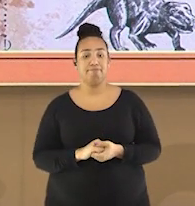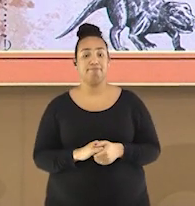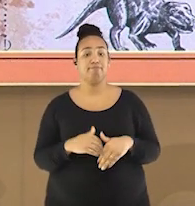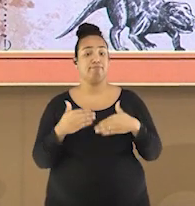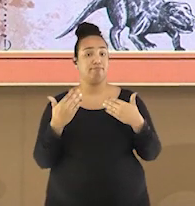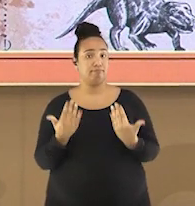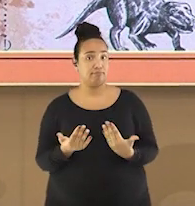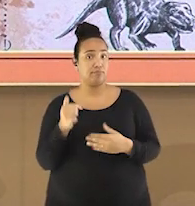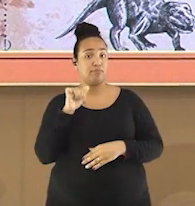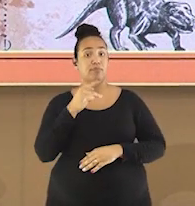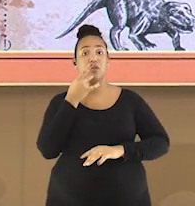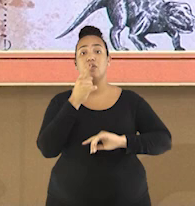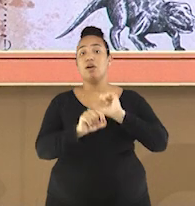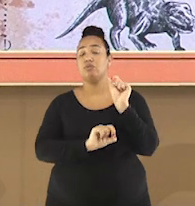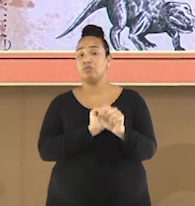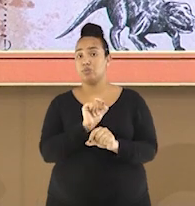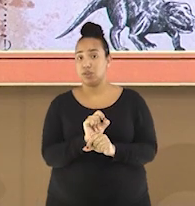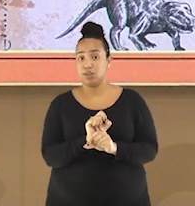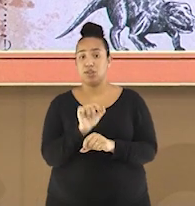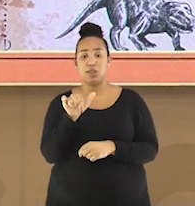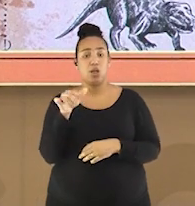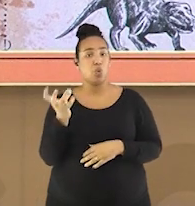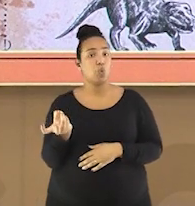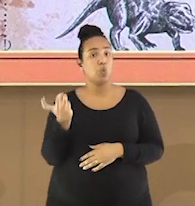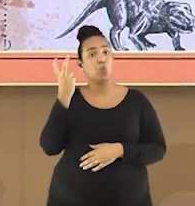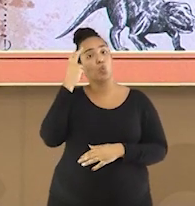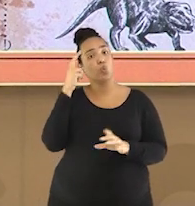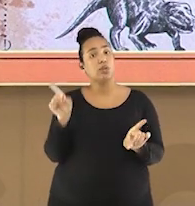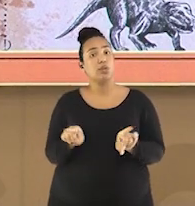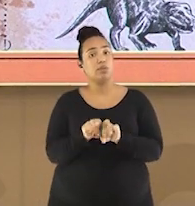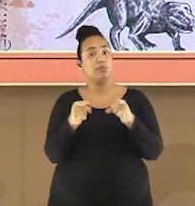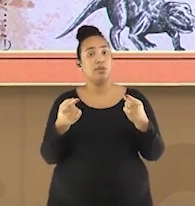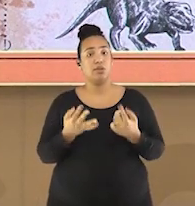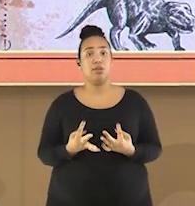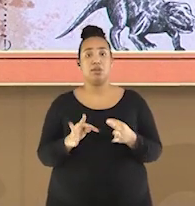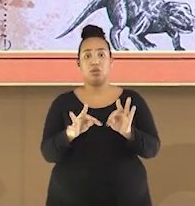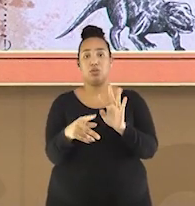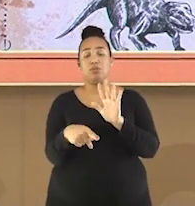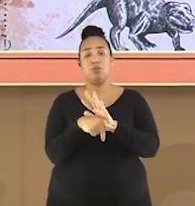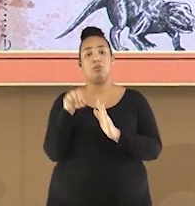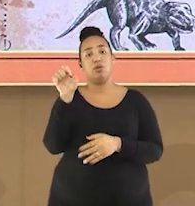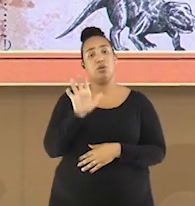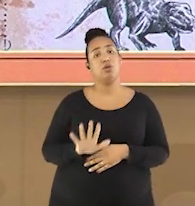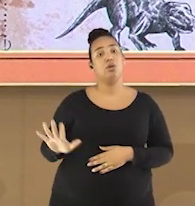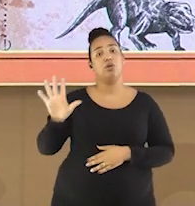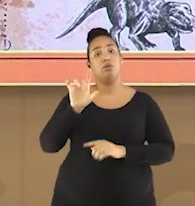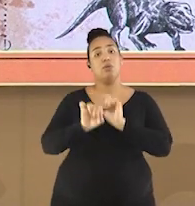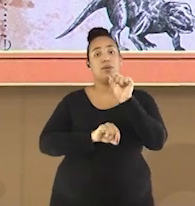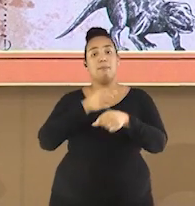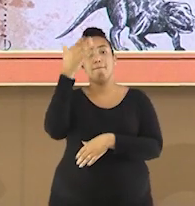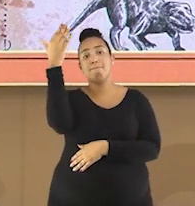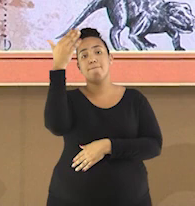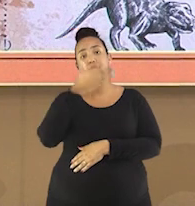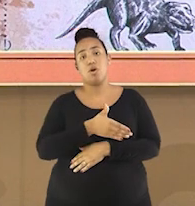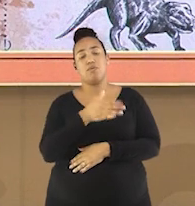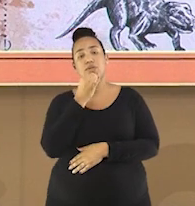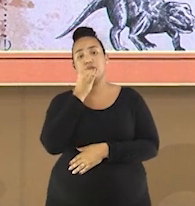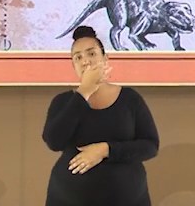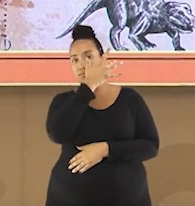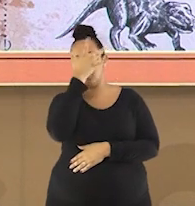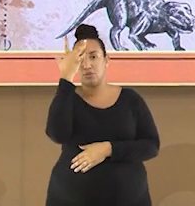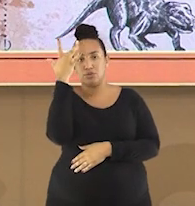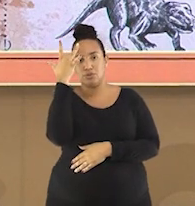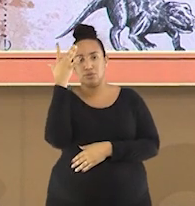afirmativa acaba sugerindo que a cultura e a tecnologia dos europeus eram provas vivas de que seus integrantes